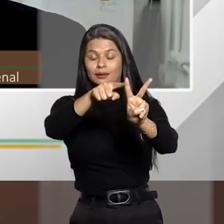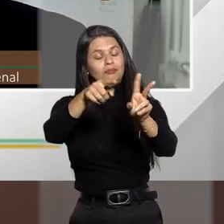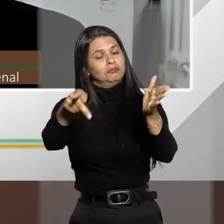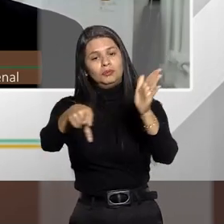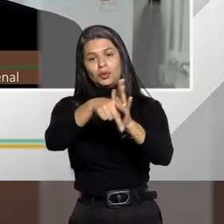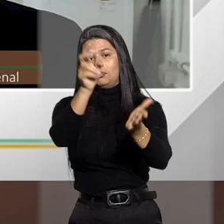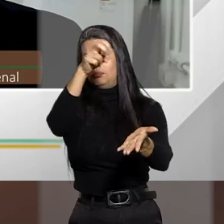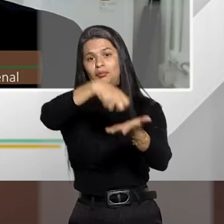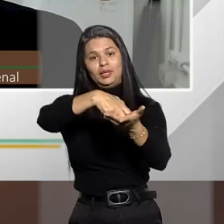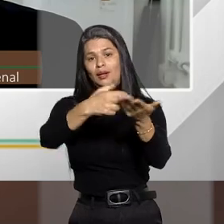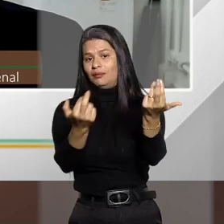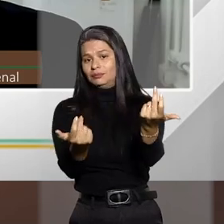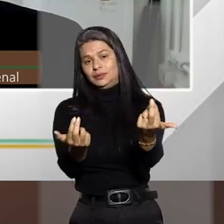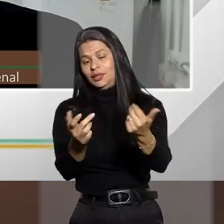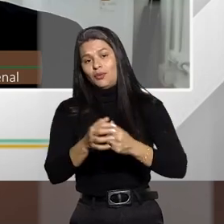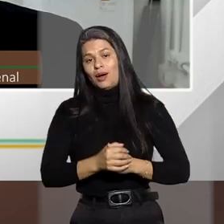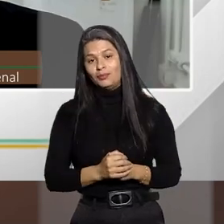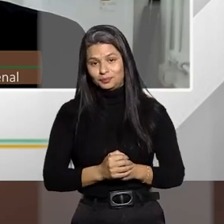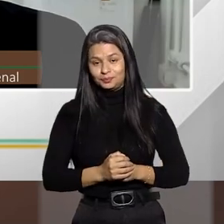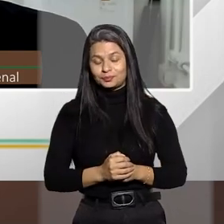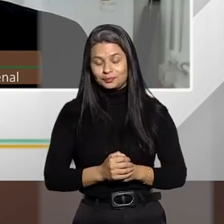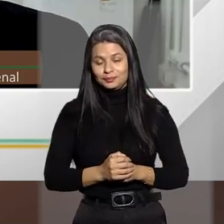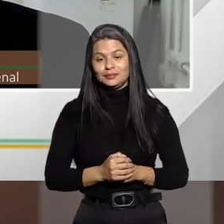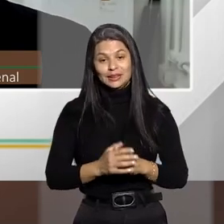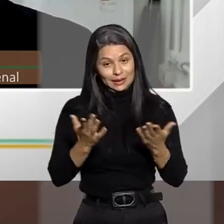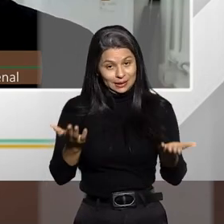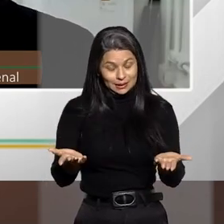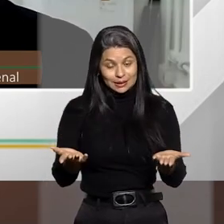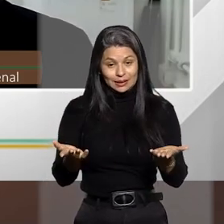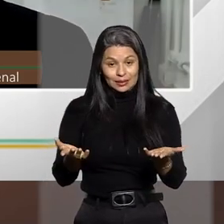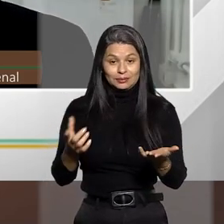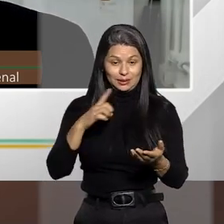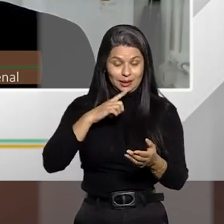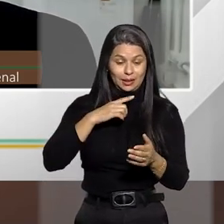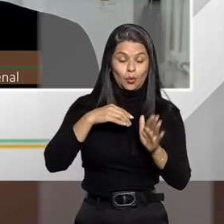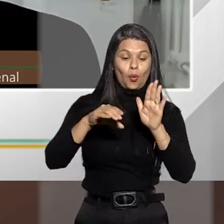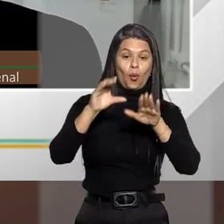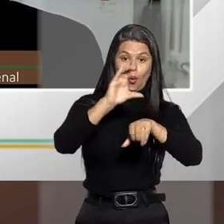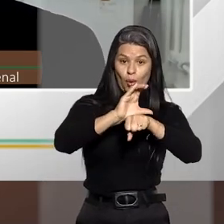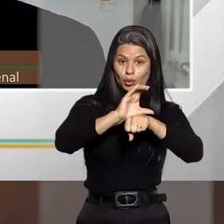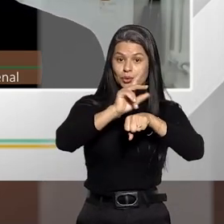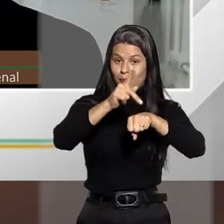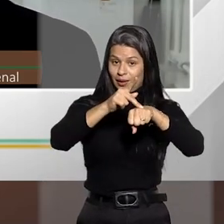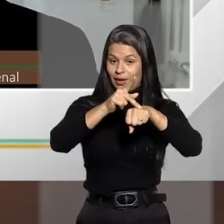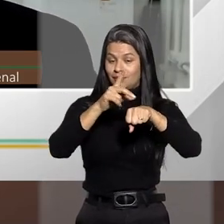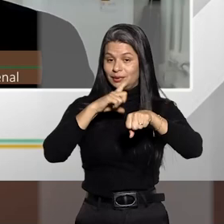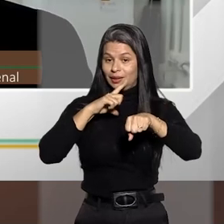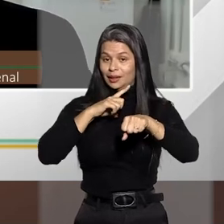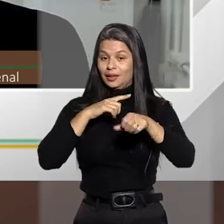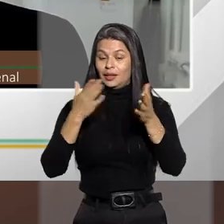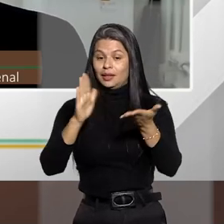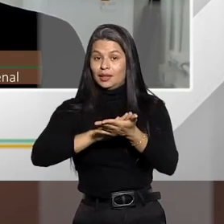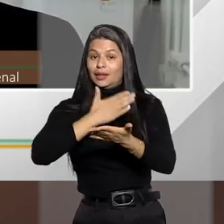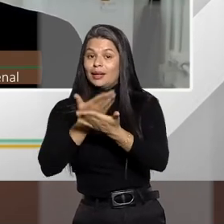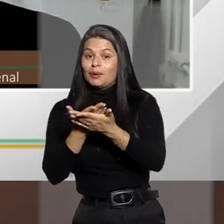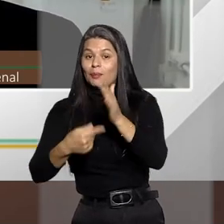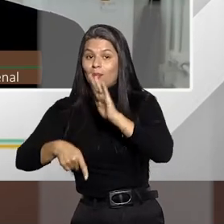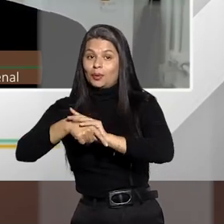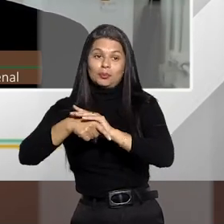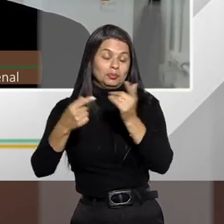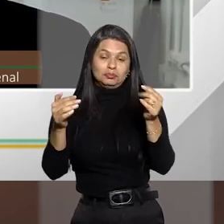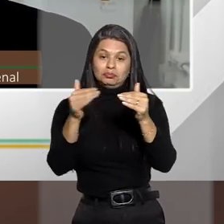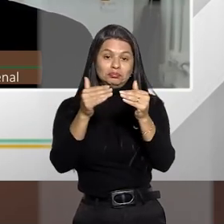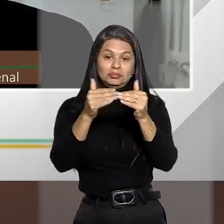ou seja, o que a pena, o código penal chama da mesma espécie, mas na verdade se interpreta como o mesmo tipo penal.